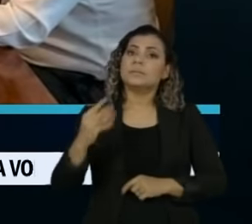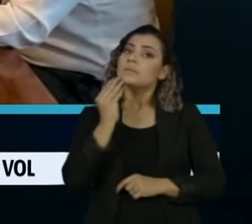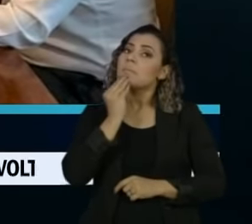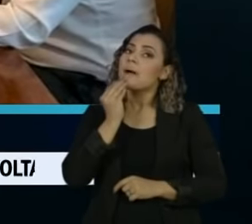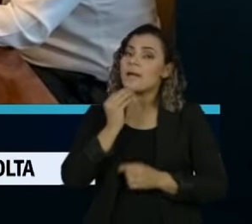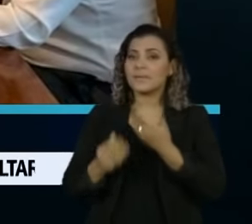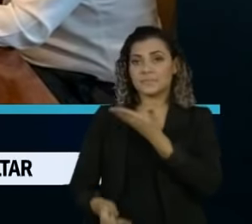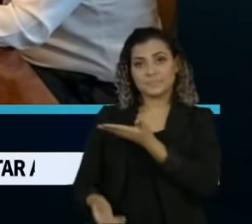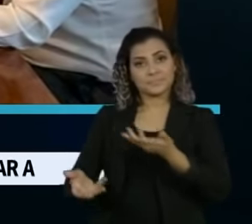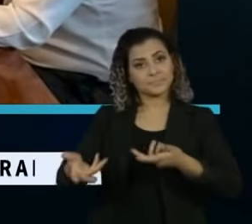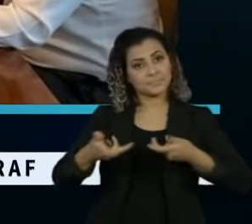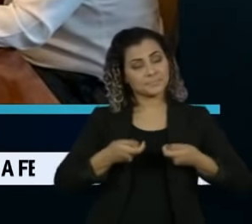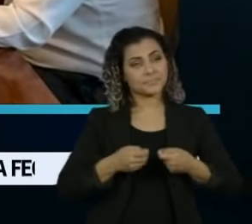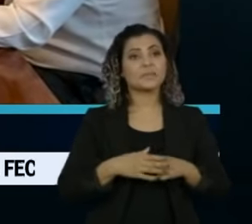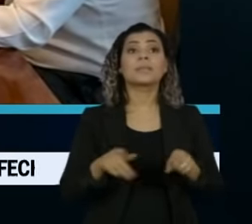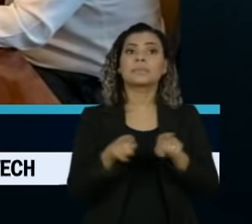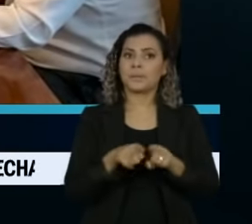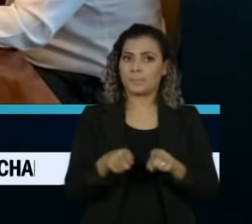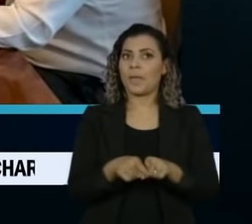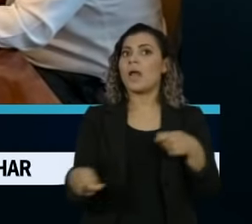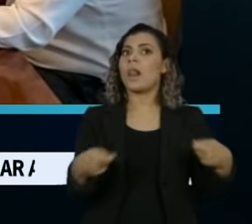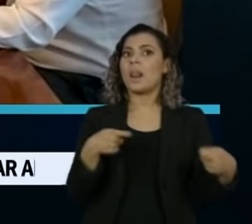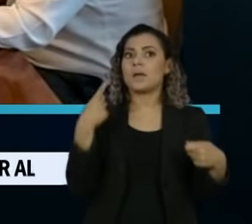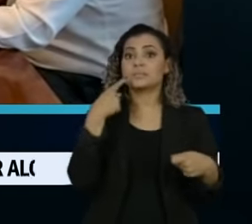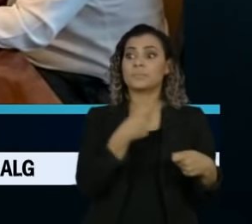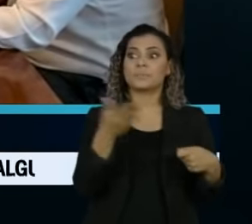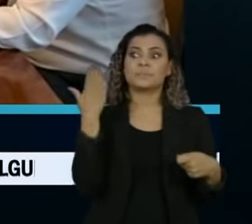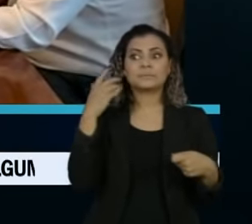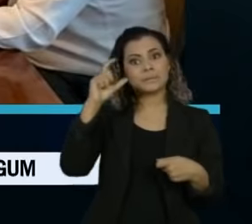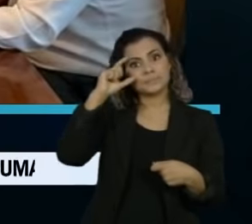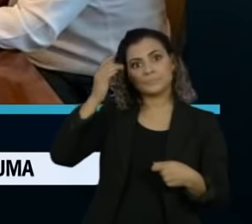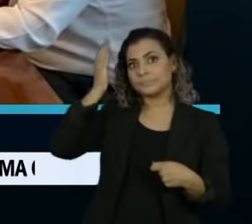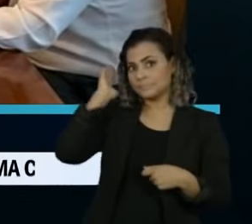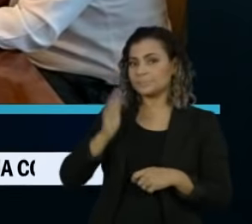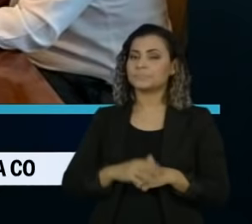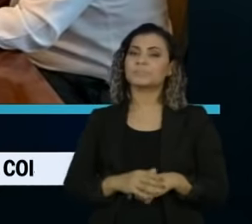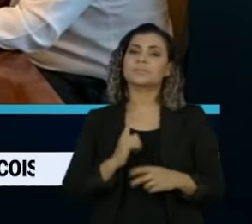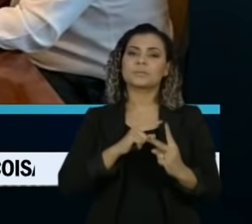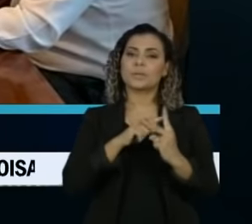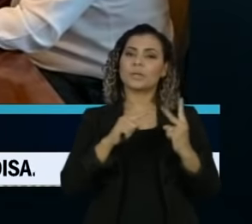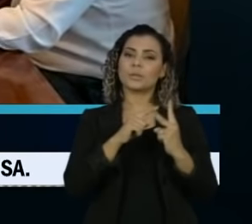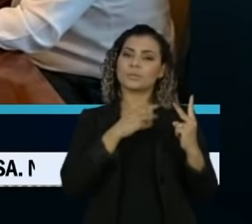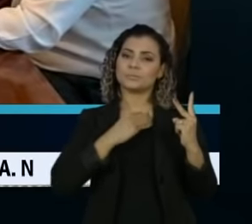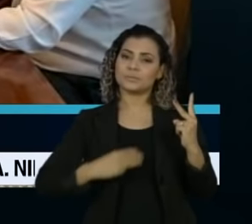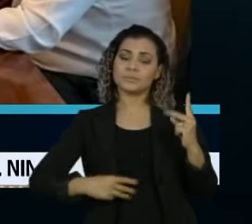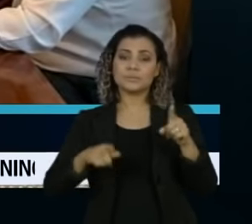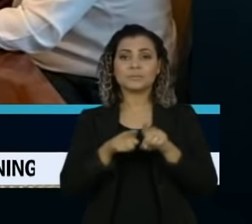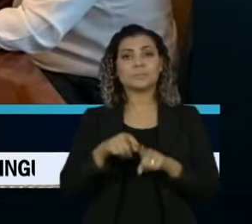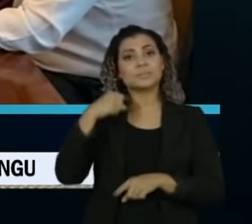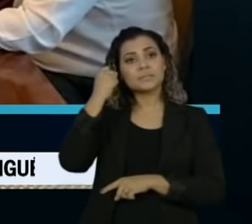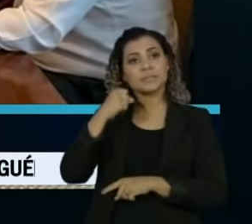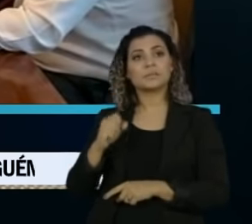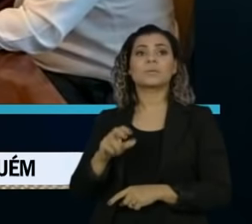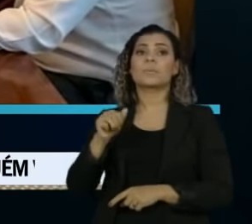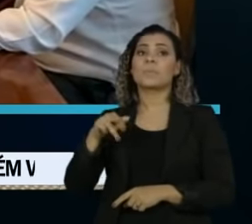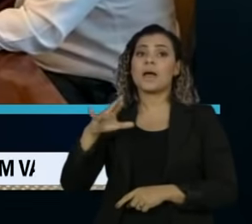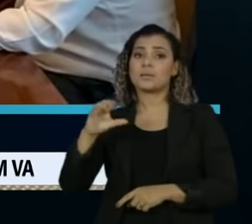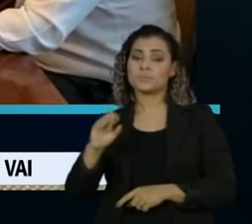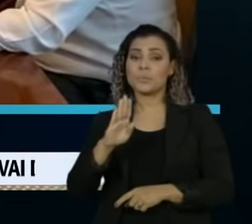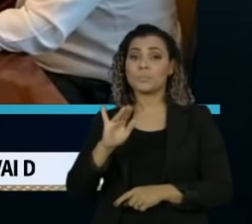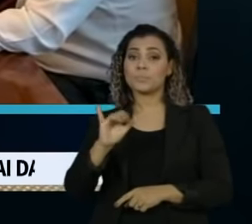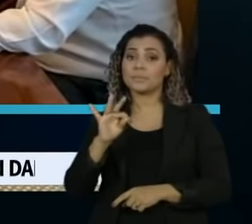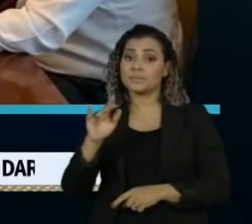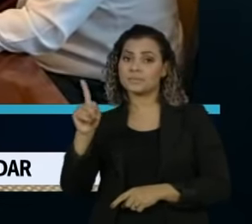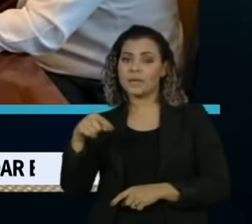Maia, que também entrou em choque com Paulo Guedes na semana passada. Estavam presentes dois ministros e o senador Márcio Bittar, responsável por